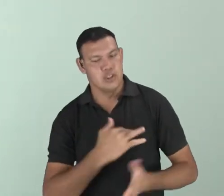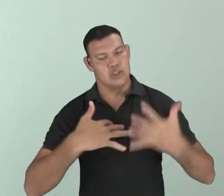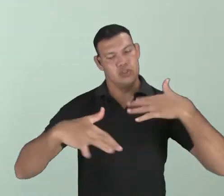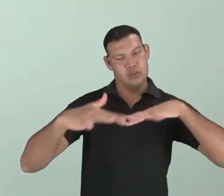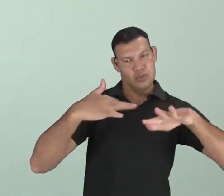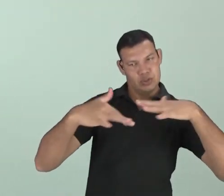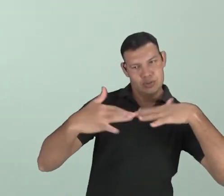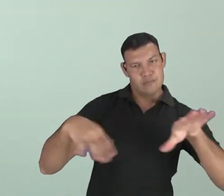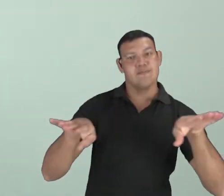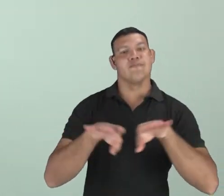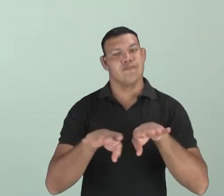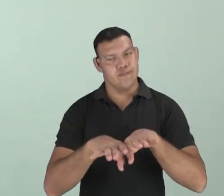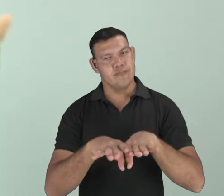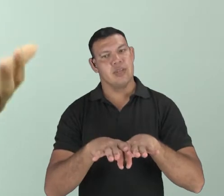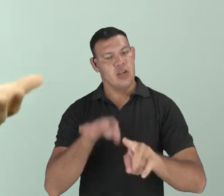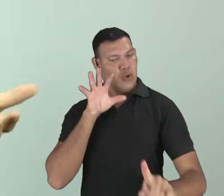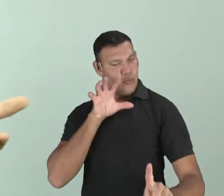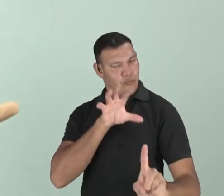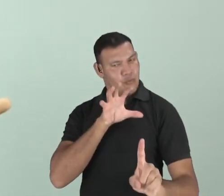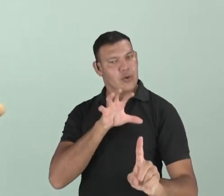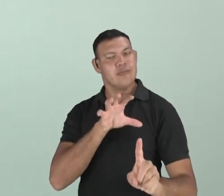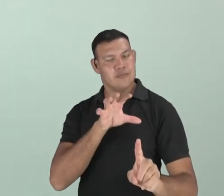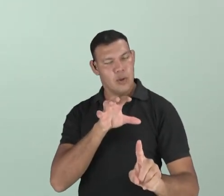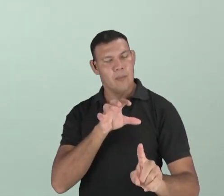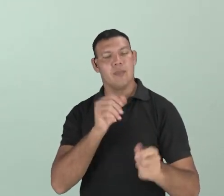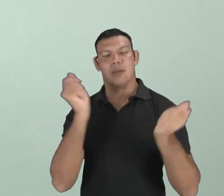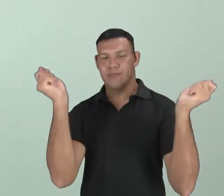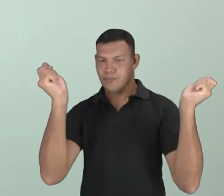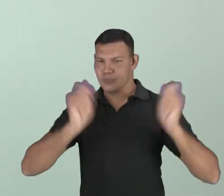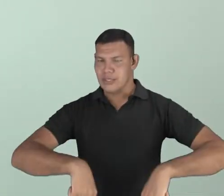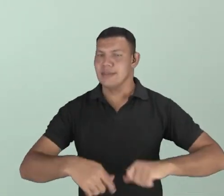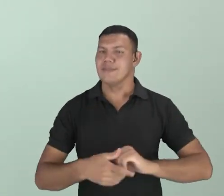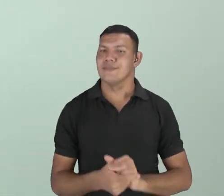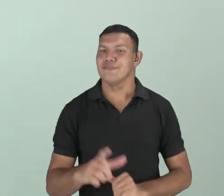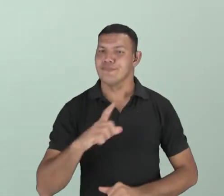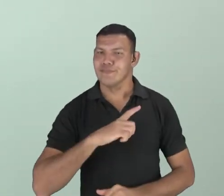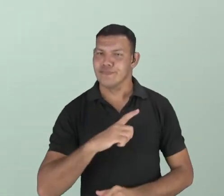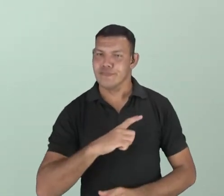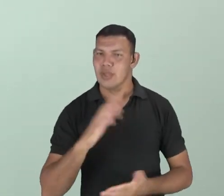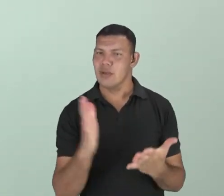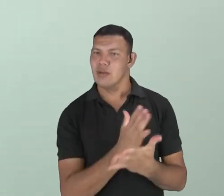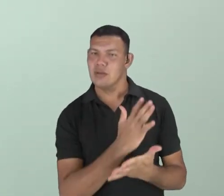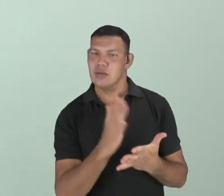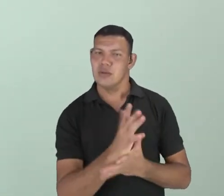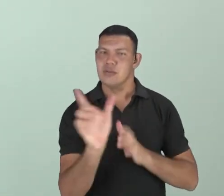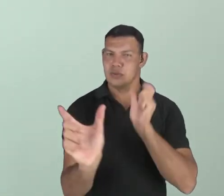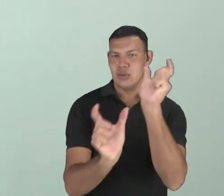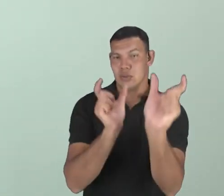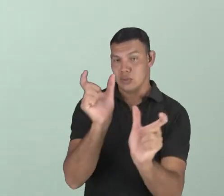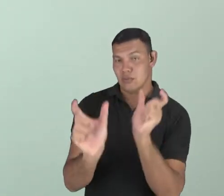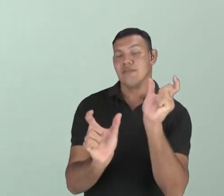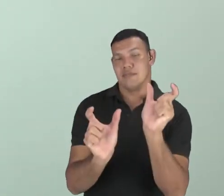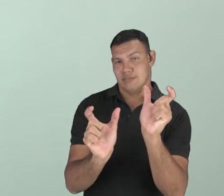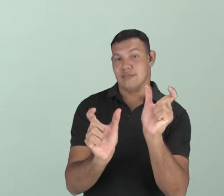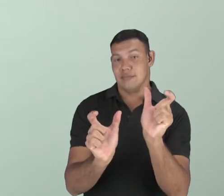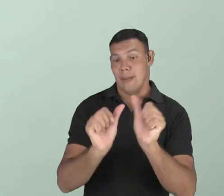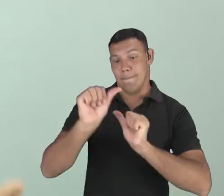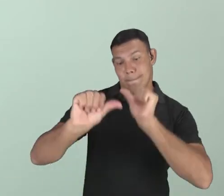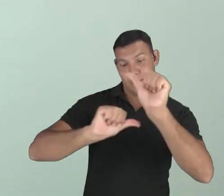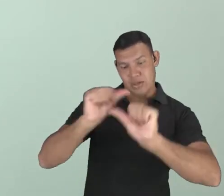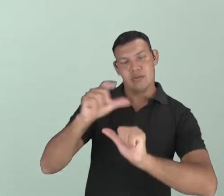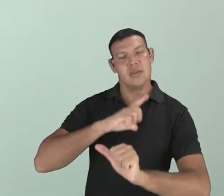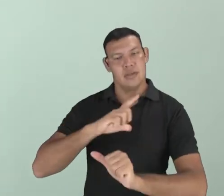Logo, ela poderá sofrer alterações no decorrer do tempo. Então, quando eu tenho algumas palavras que sofreram essas alterações,